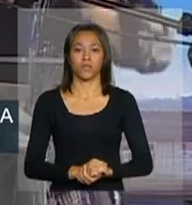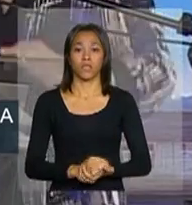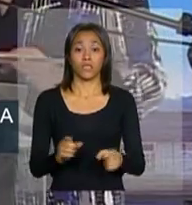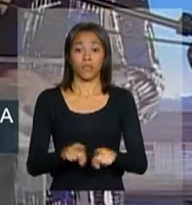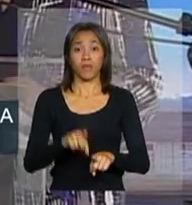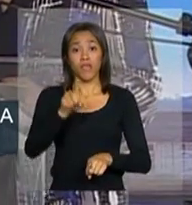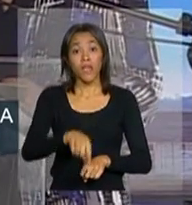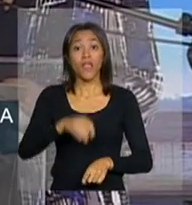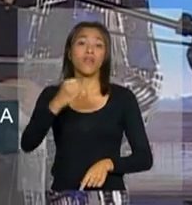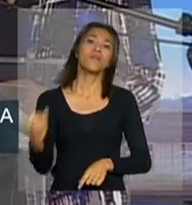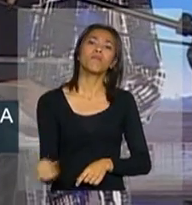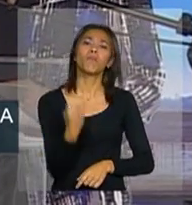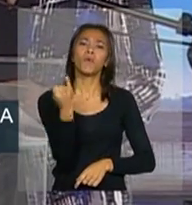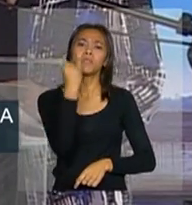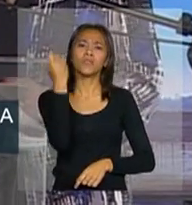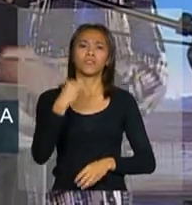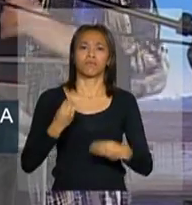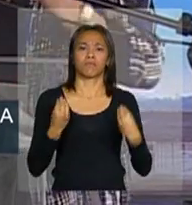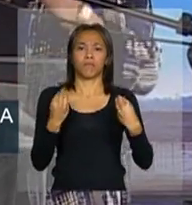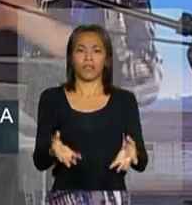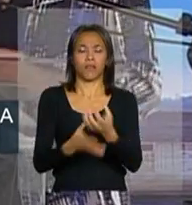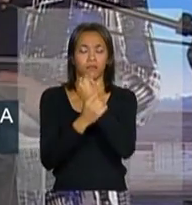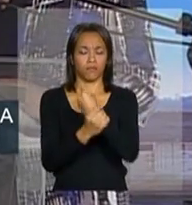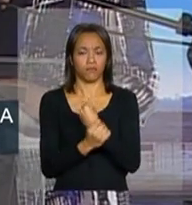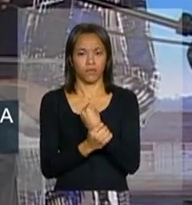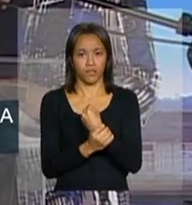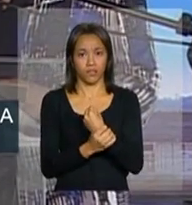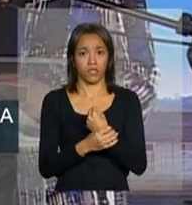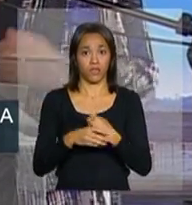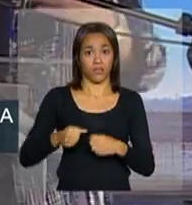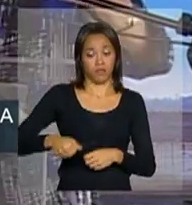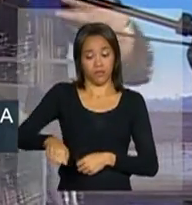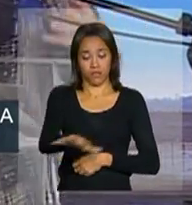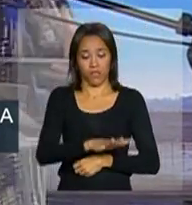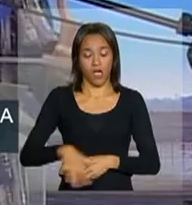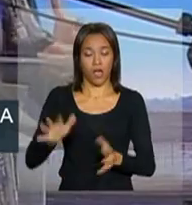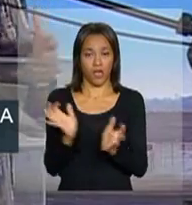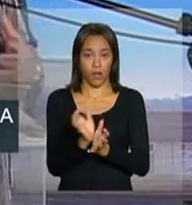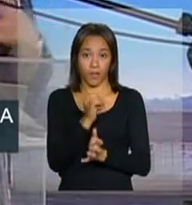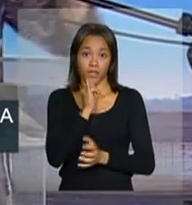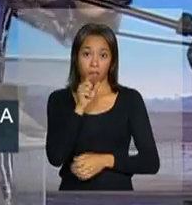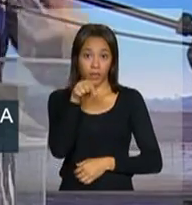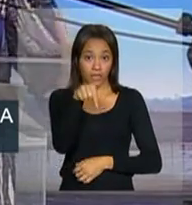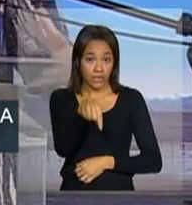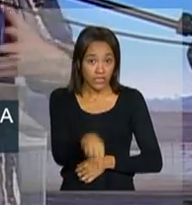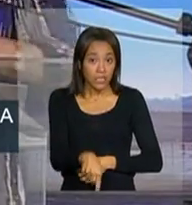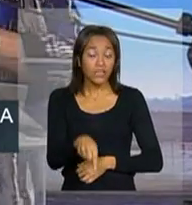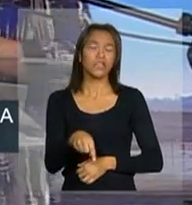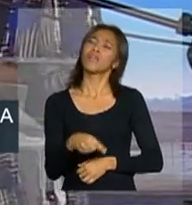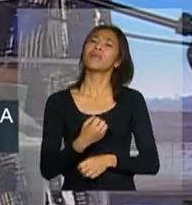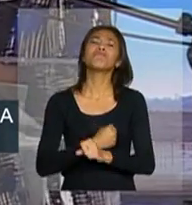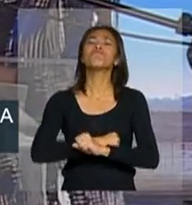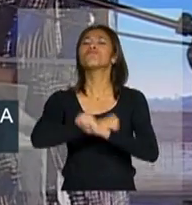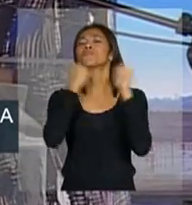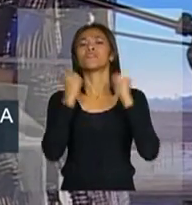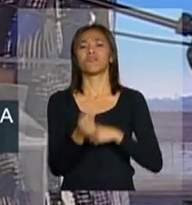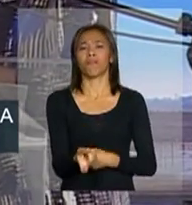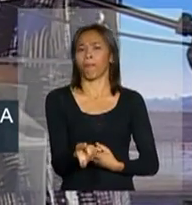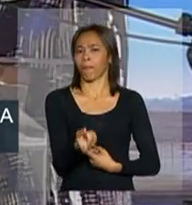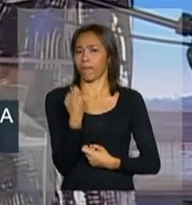importante para segurar que no setor, aqui, por exemplo, é impossível pescar